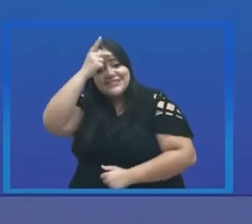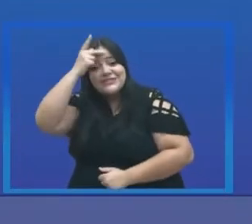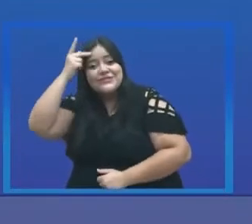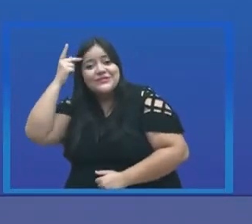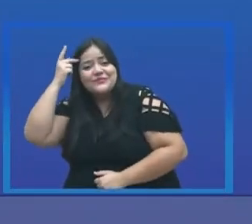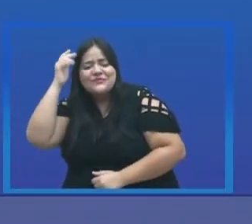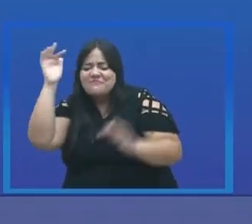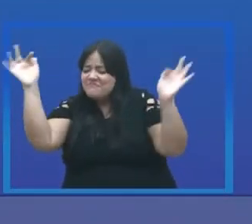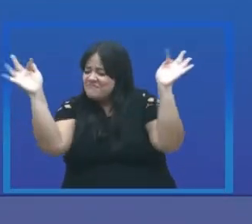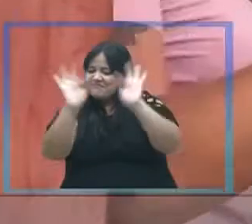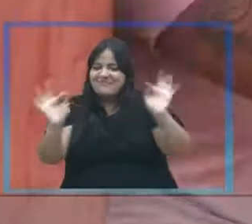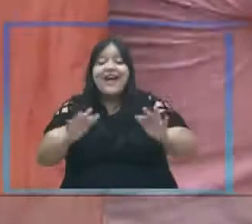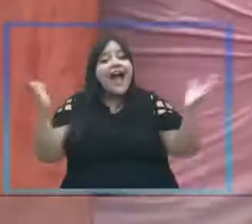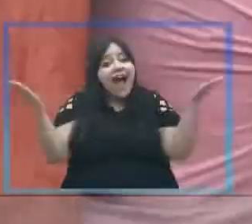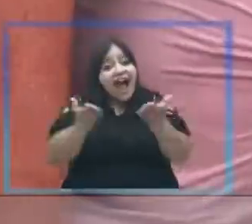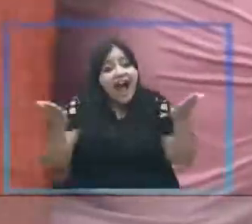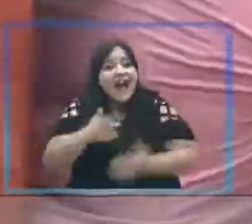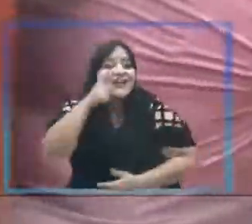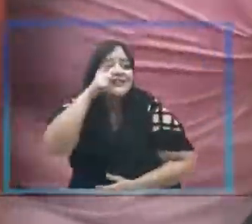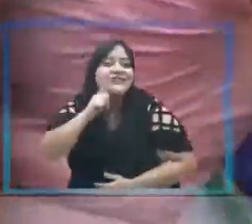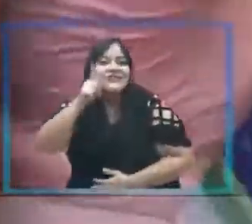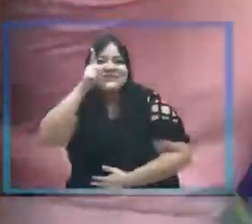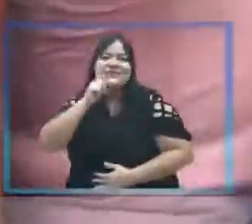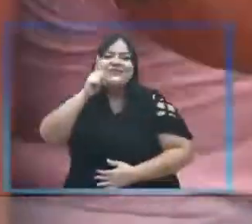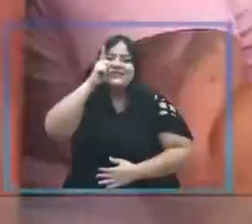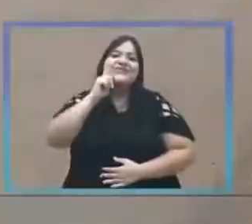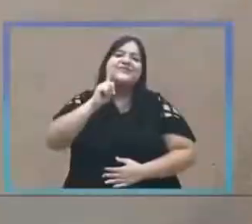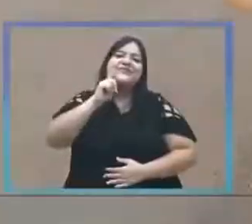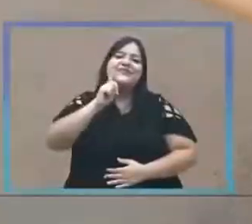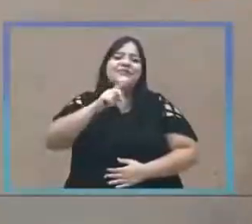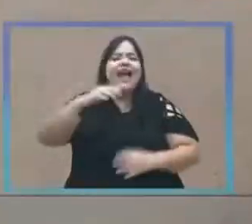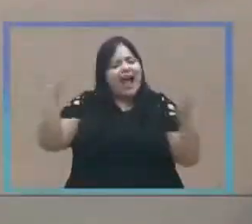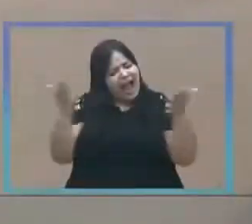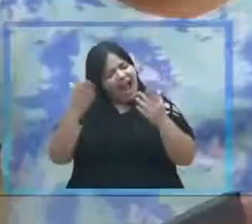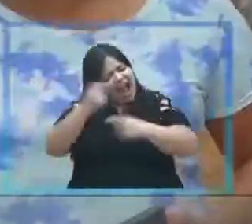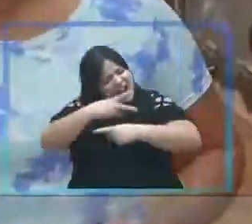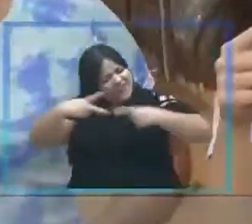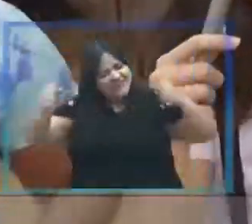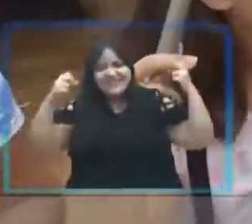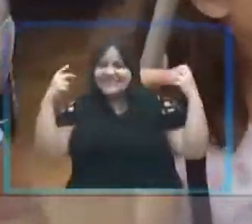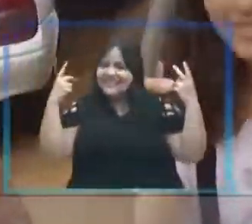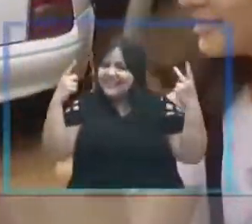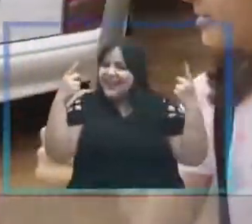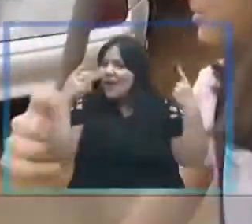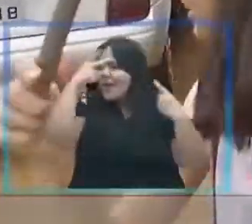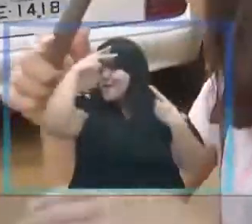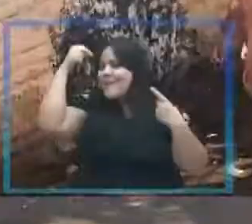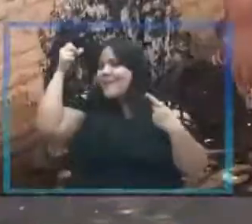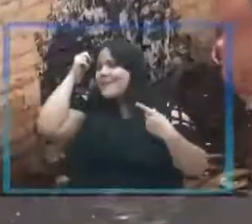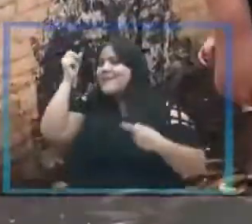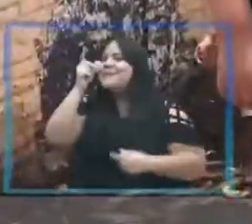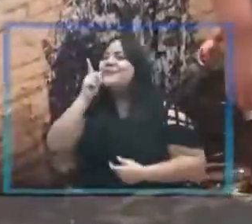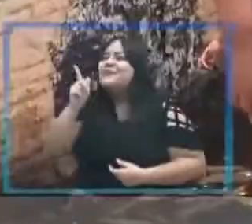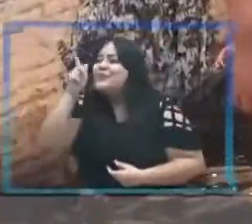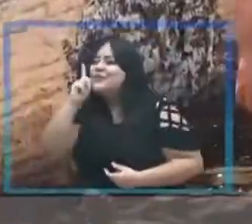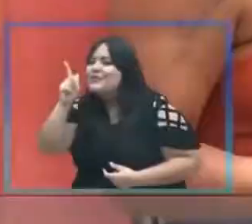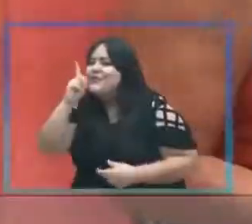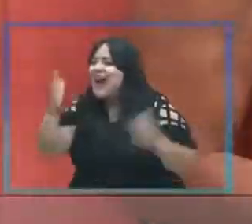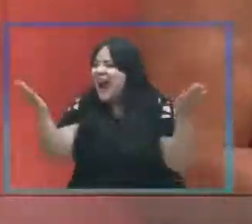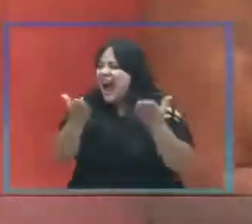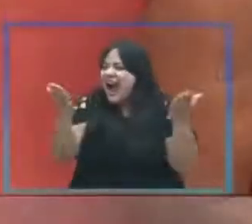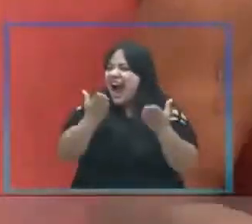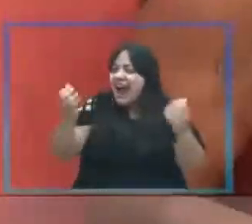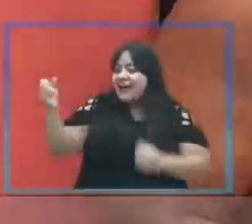Música Agora é Gugu! Agora é Gugu! Agora é Gugu! Não, não, não, não.